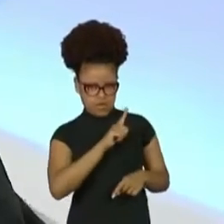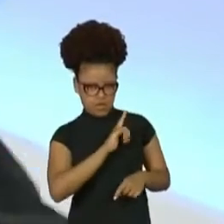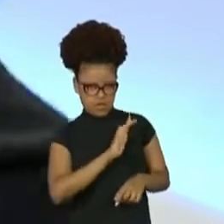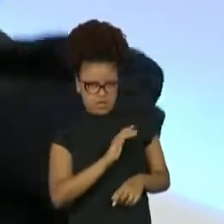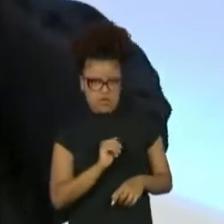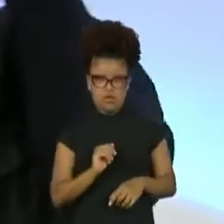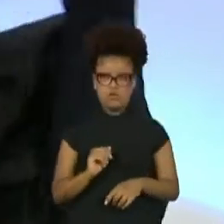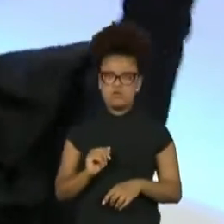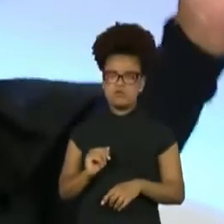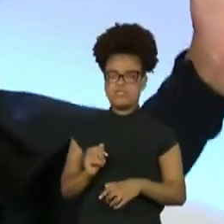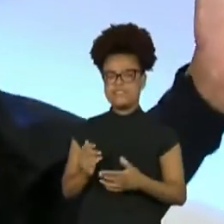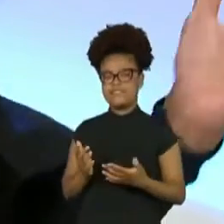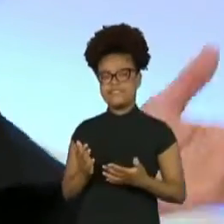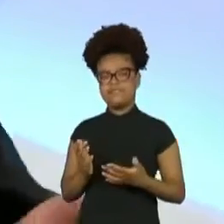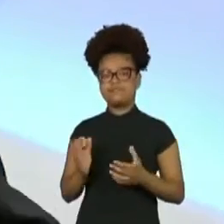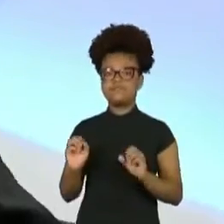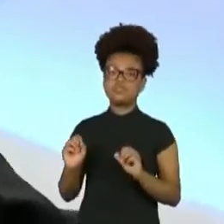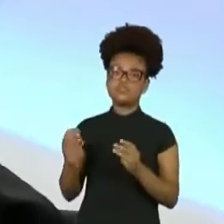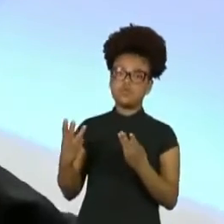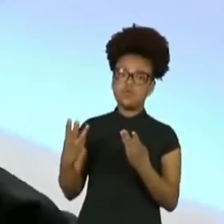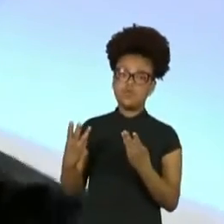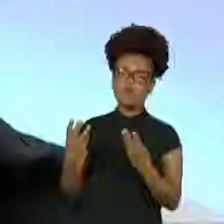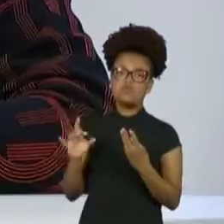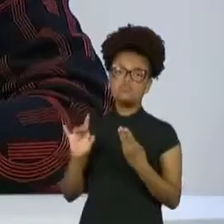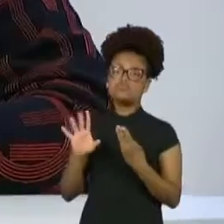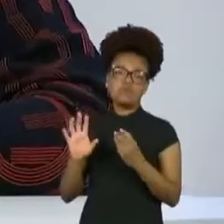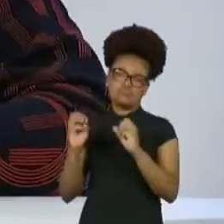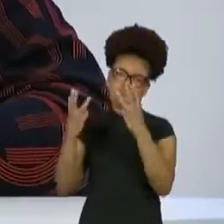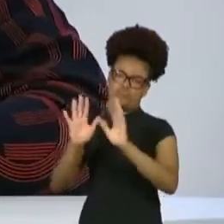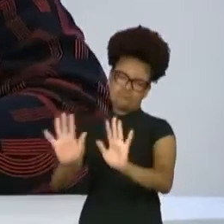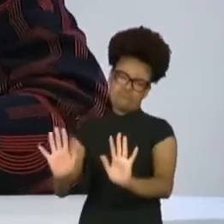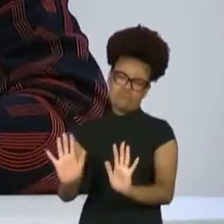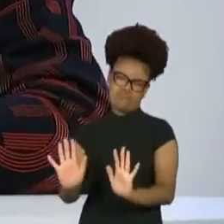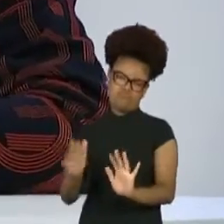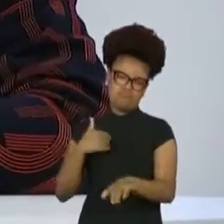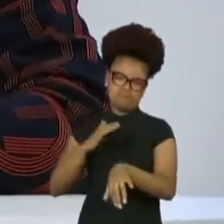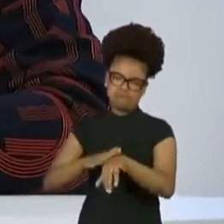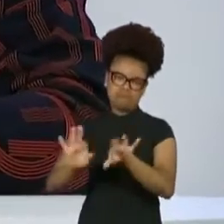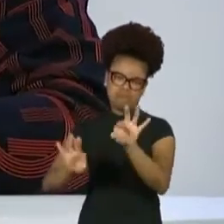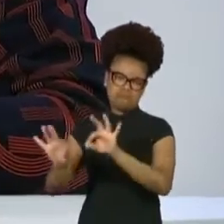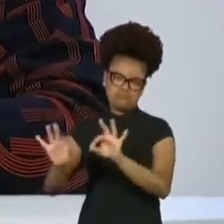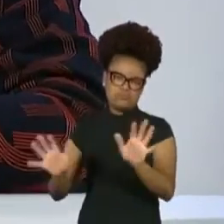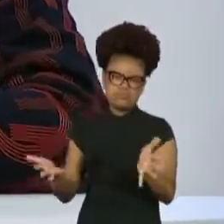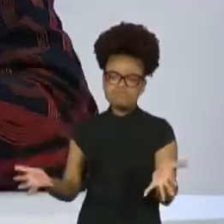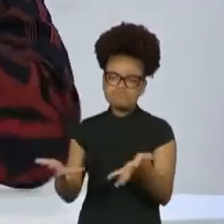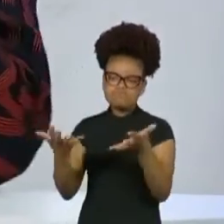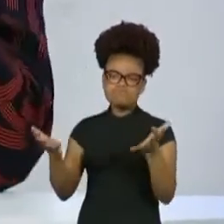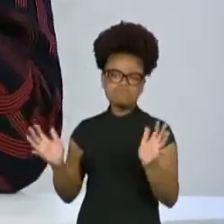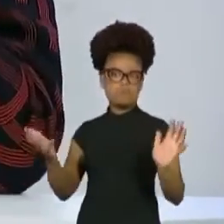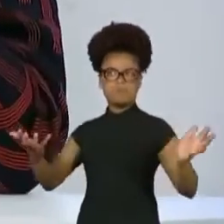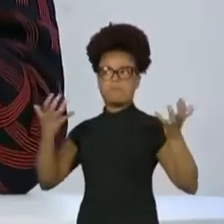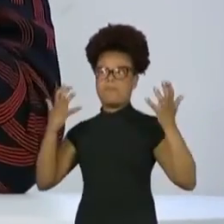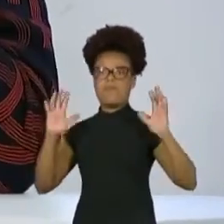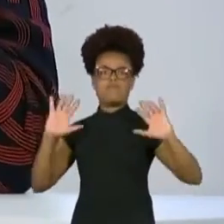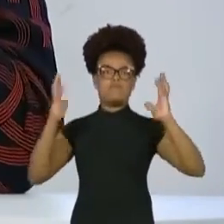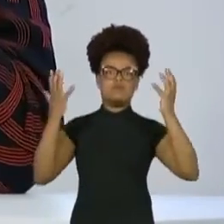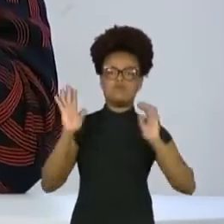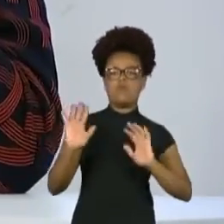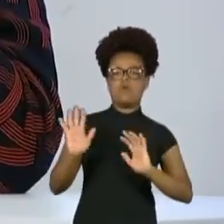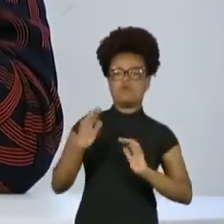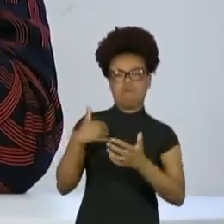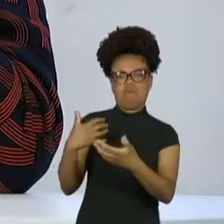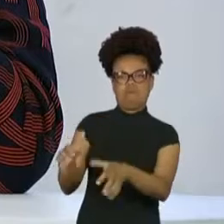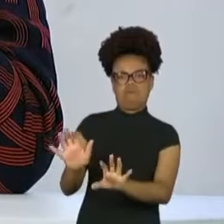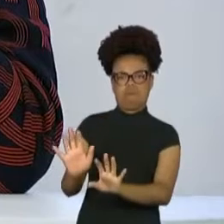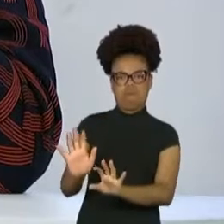não estou preparada para dirigir um espetáculo. Grandes espetáculos. E direção de dramaturgia também, você se imagina, Zezé? Sim.